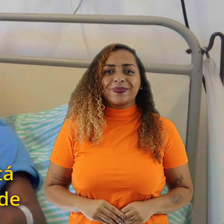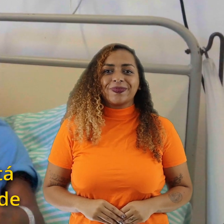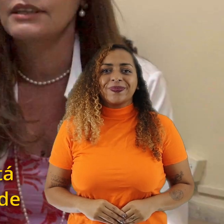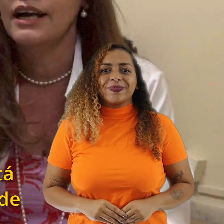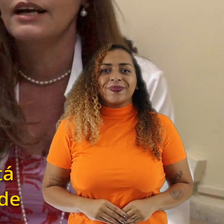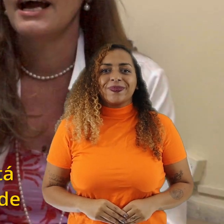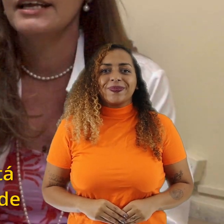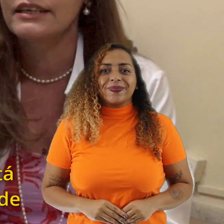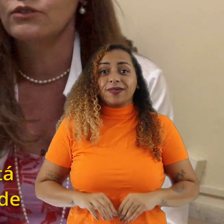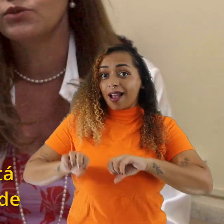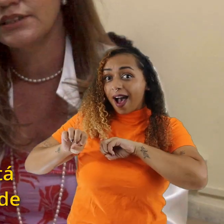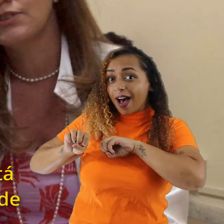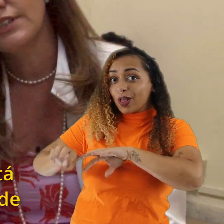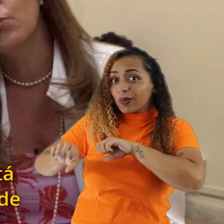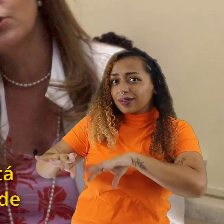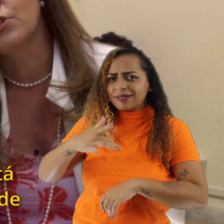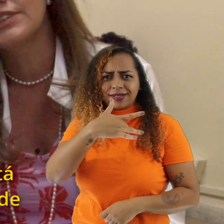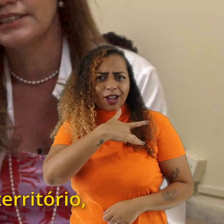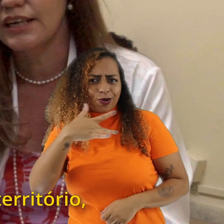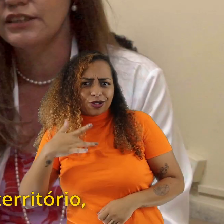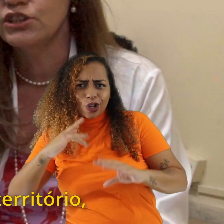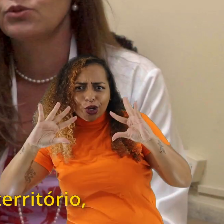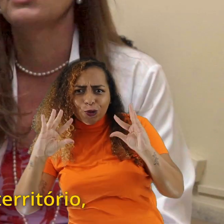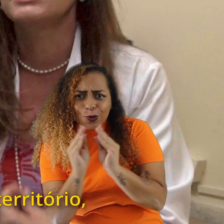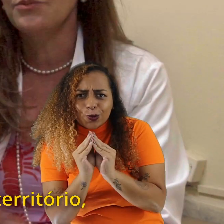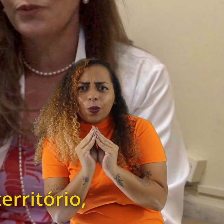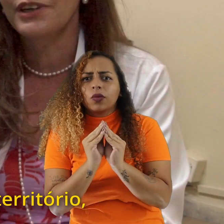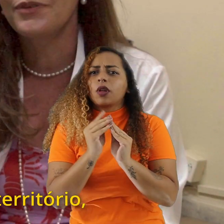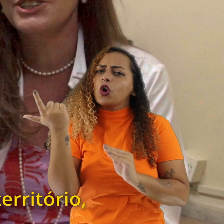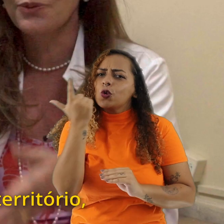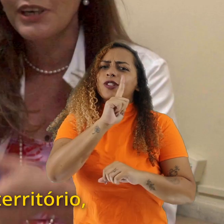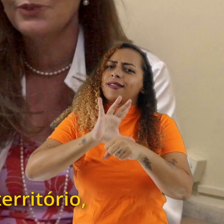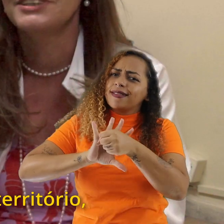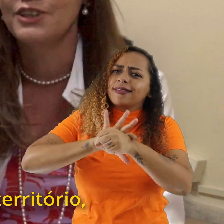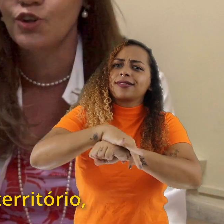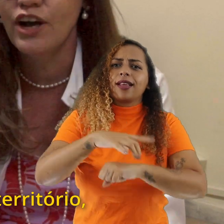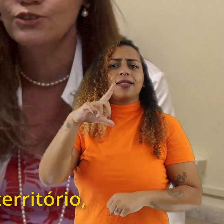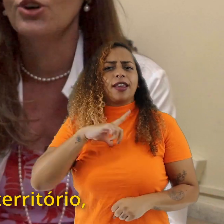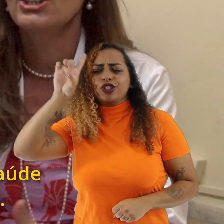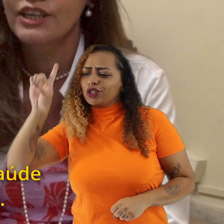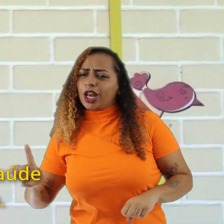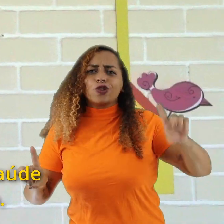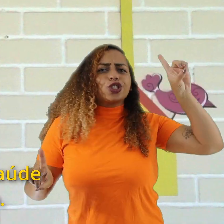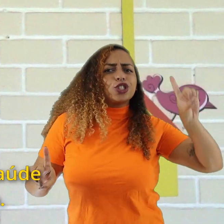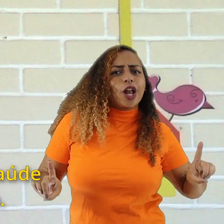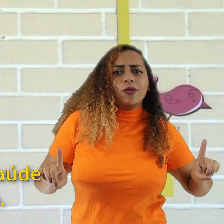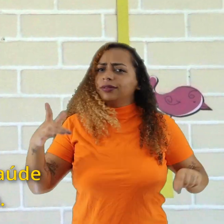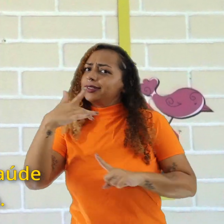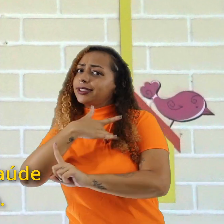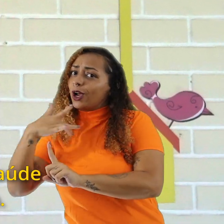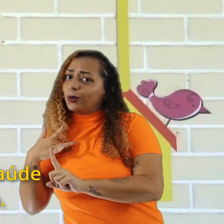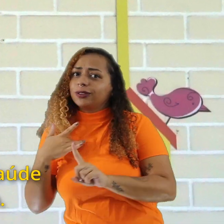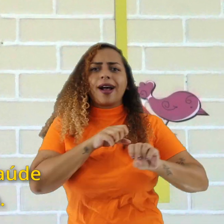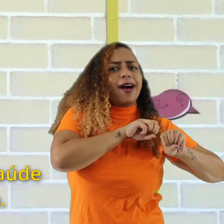Então quando você está aliando educação e saúde, você está garantindo simultaneamente no mesmo território, dois direitos. O direito